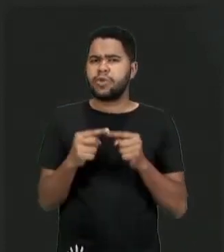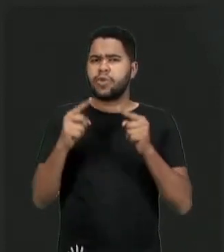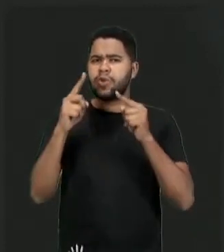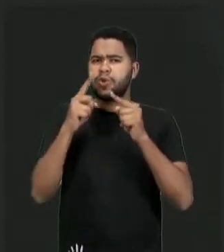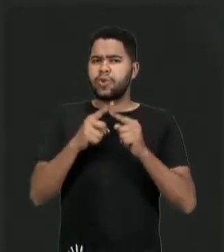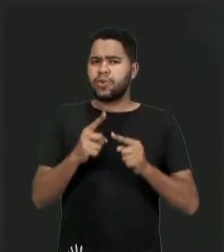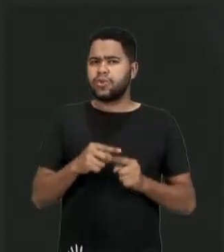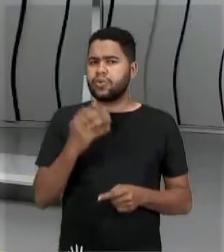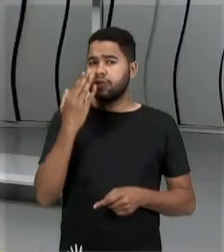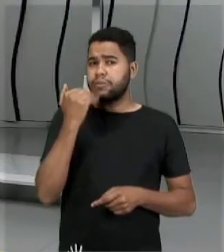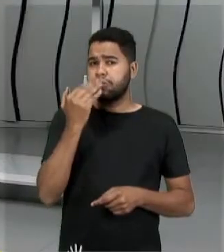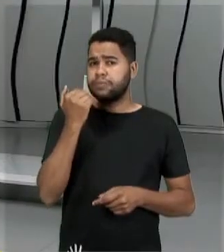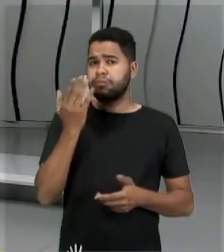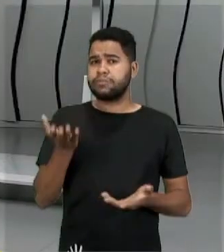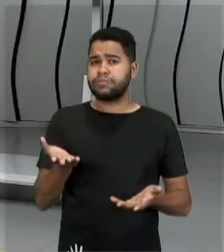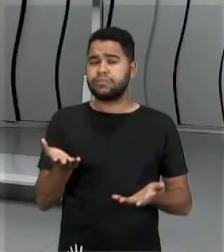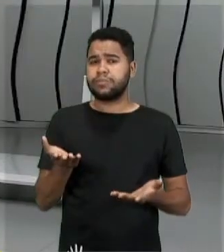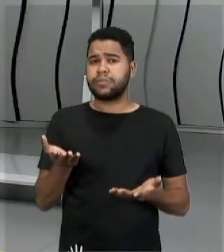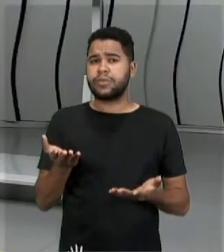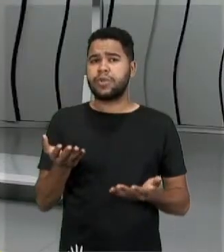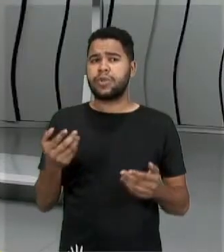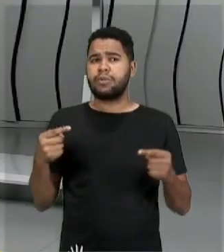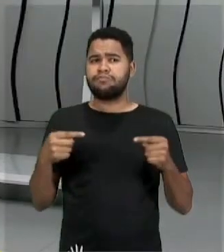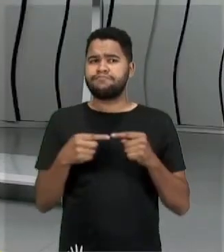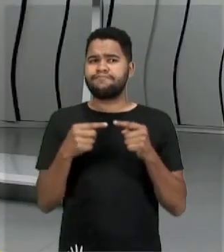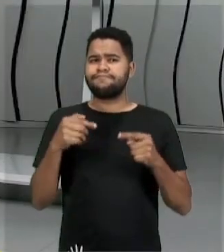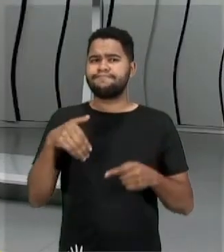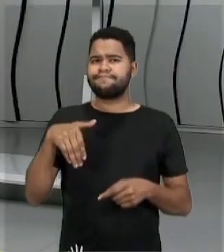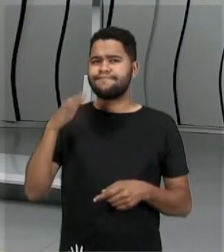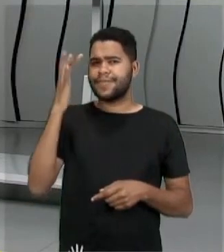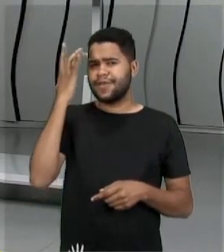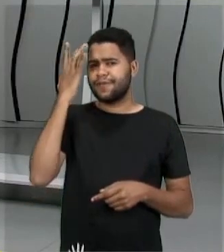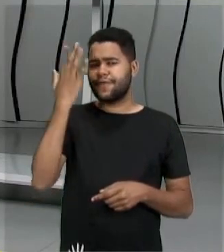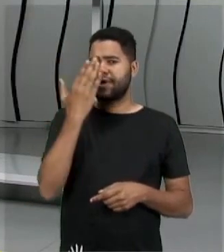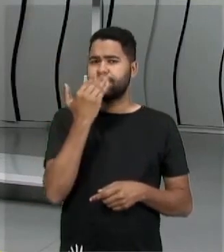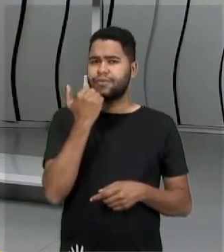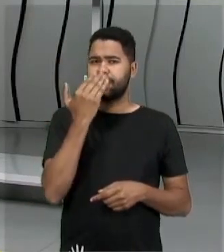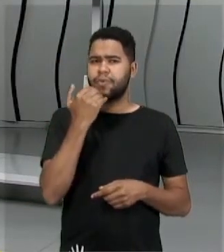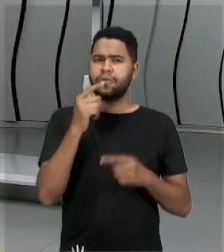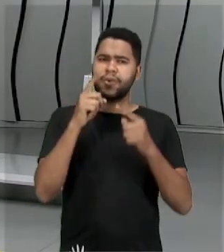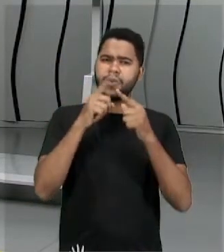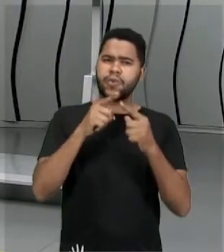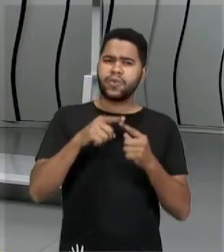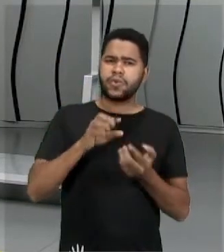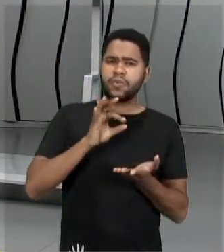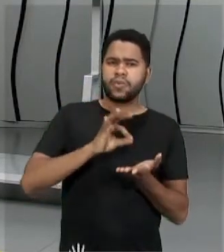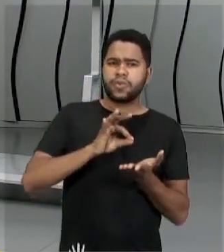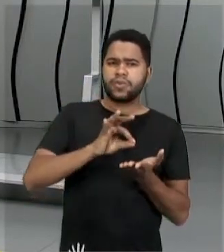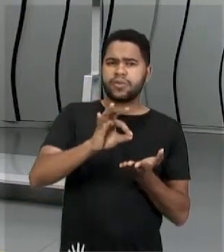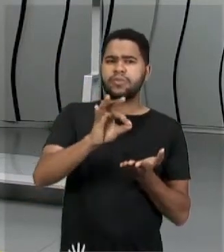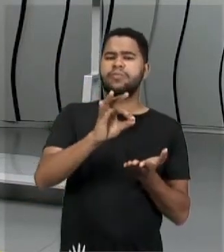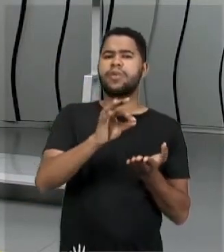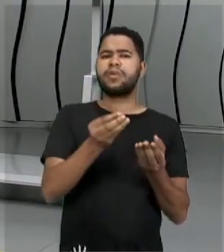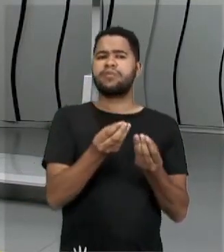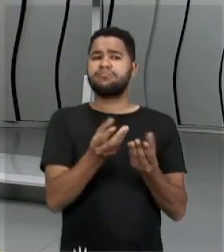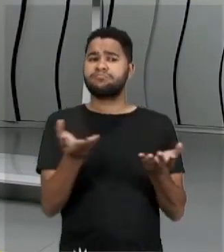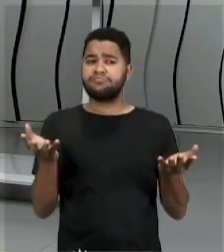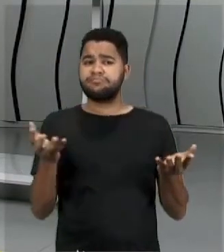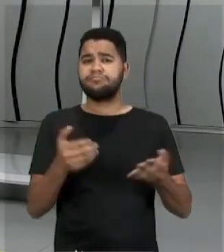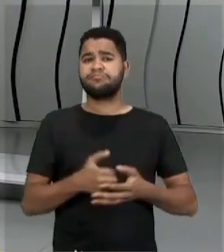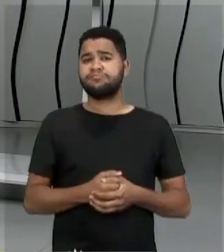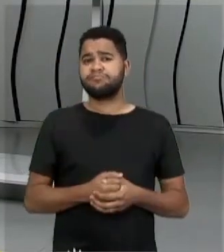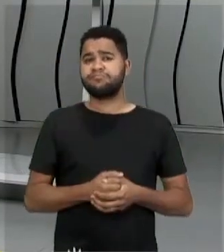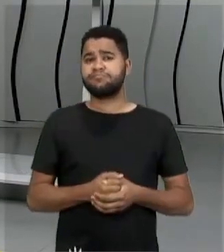de alimentação? Será que era mais fácil comer um tipo de semente que estava disponível numa ilha, né?